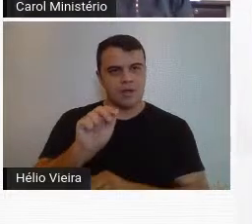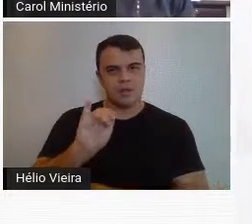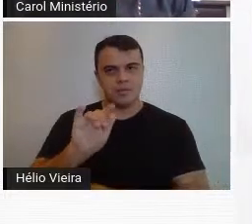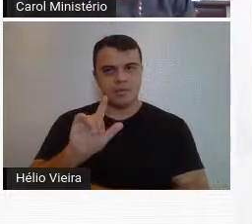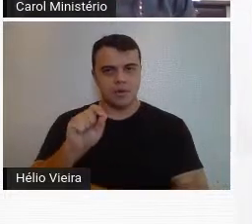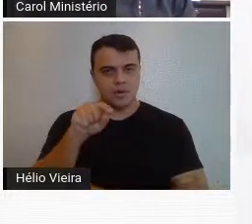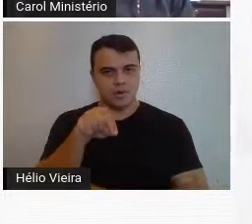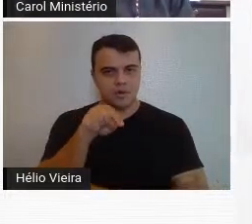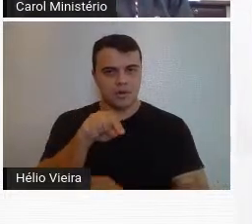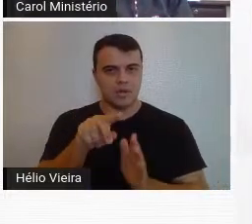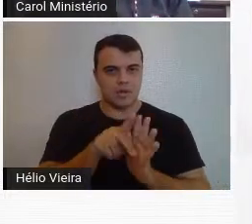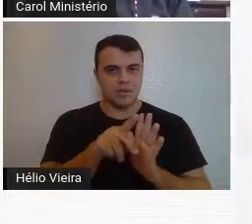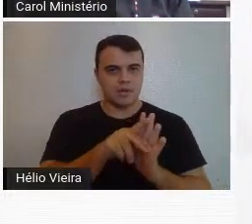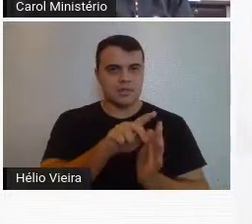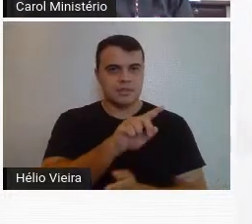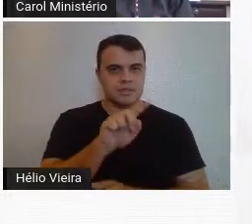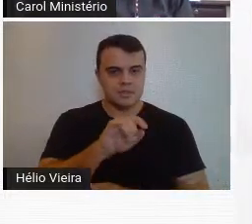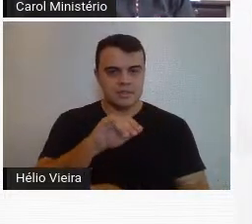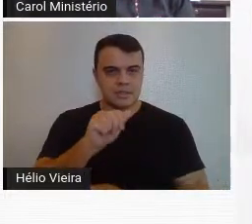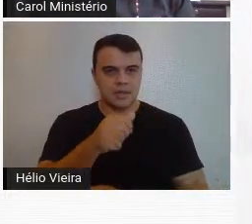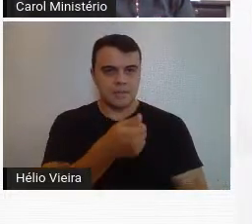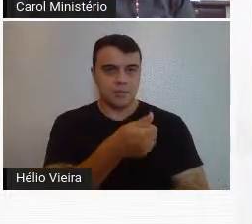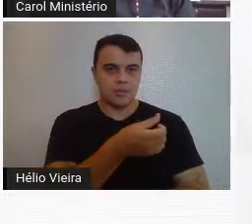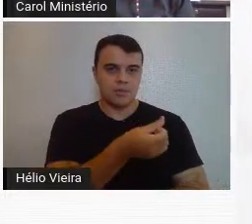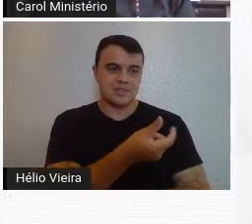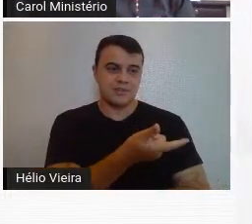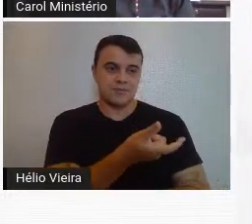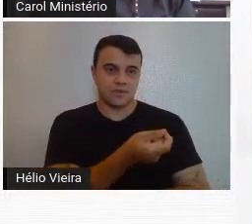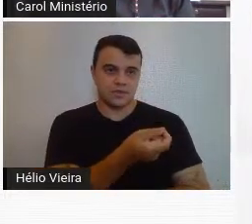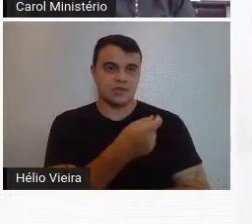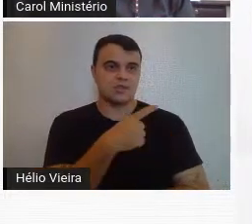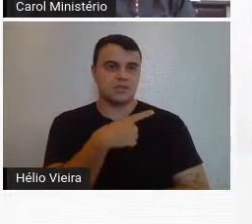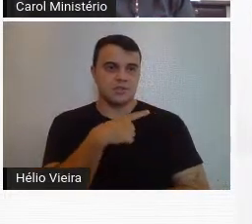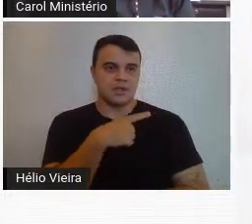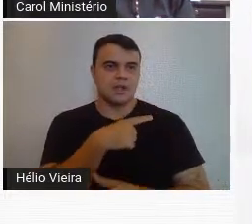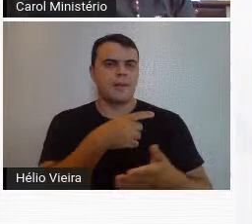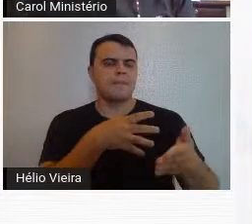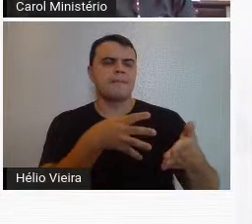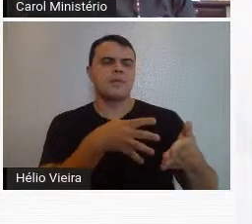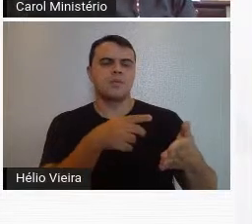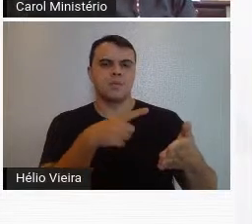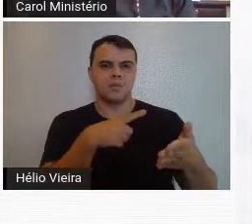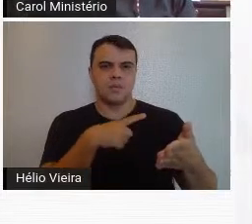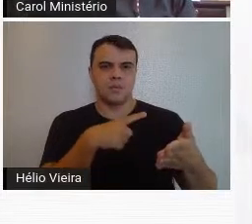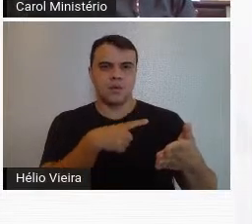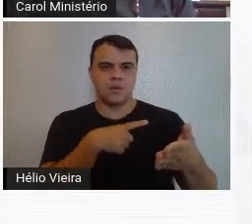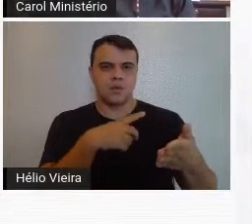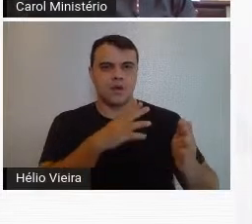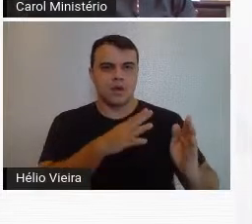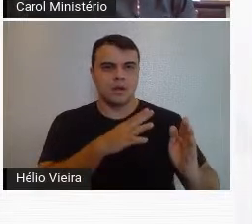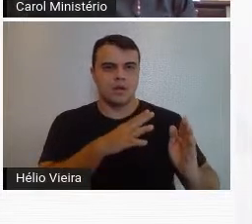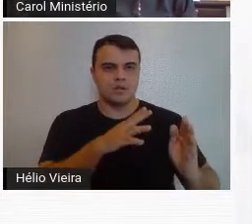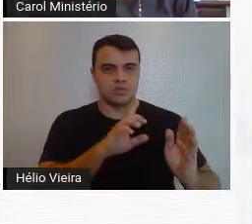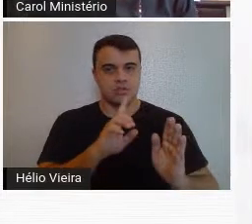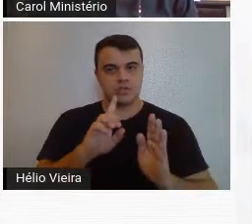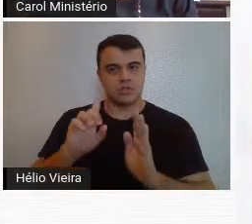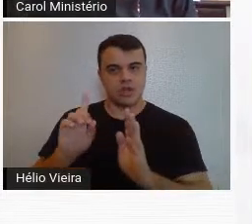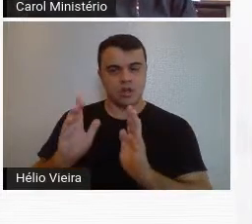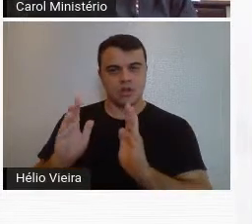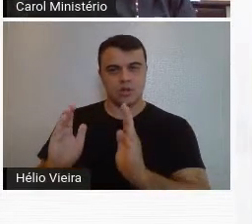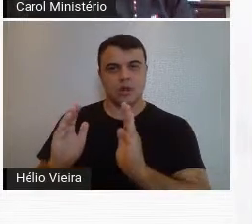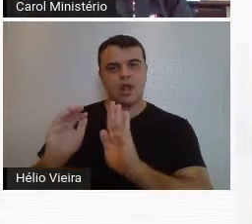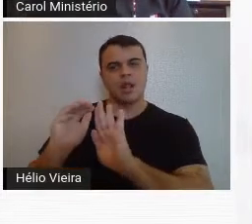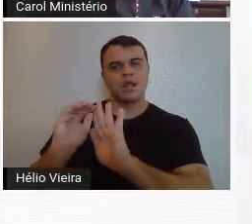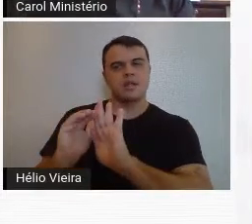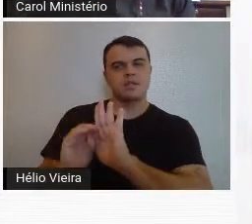da exposição da Zina Aita de 1920. Então, temos a exposição de pintura e aí do meu lado direito nós temos a